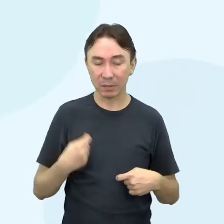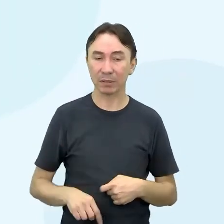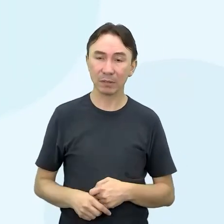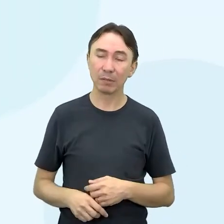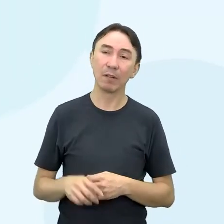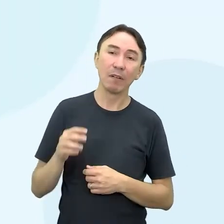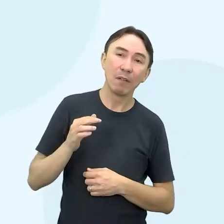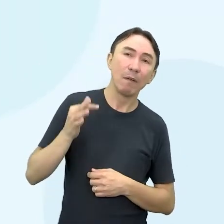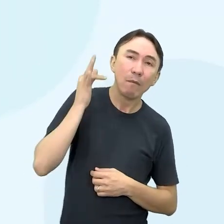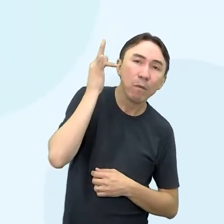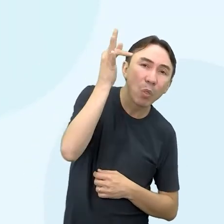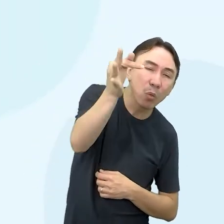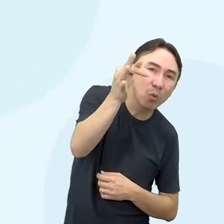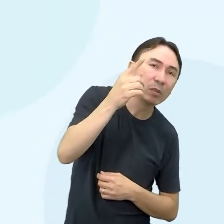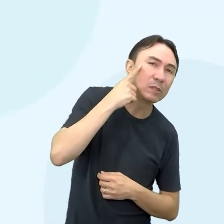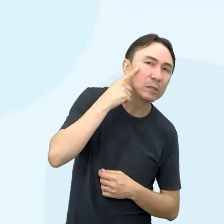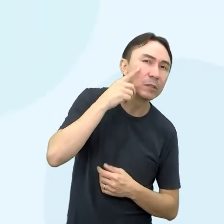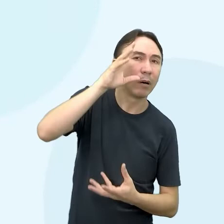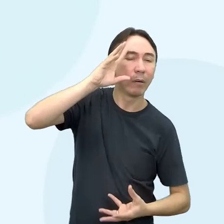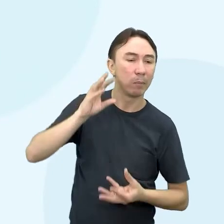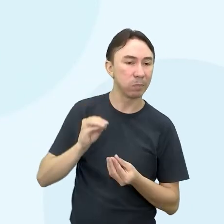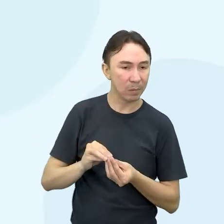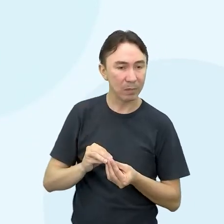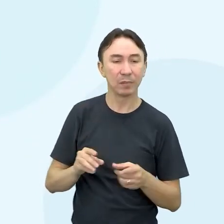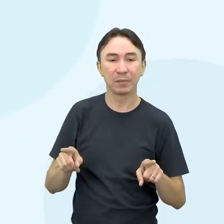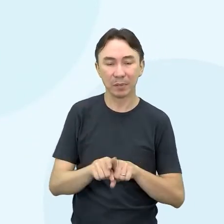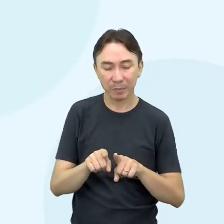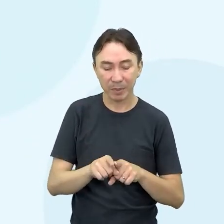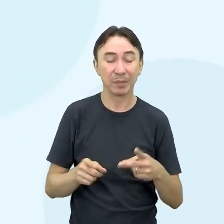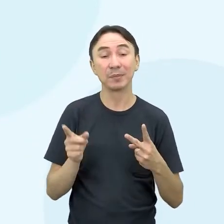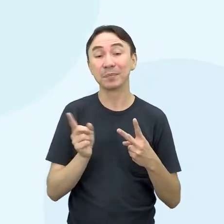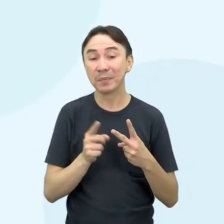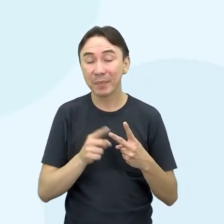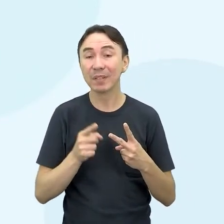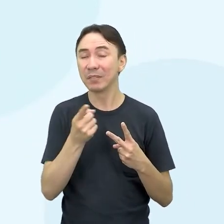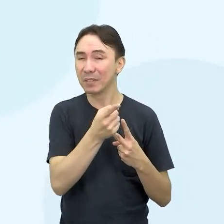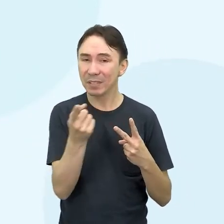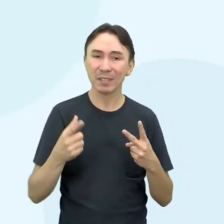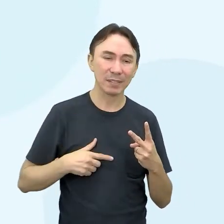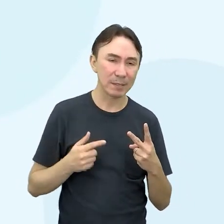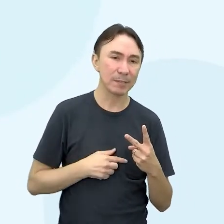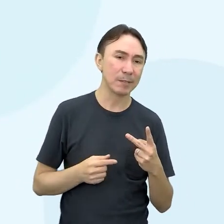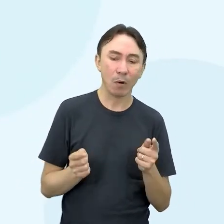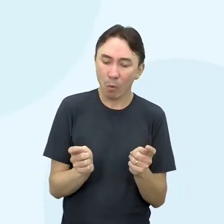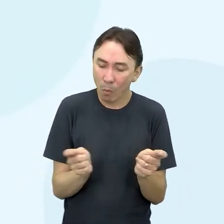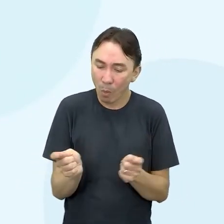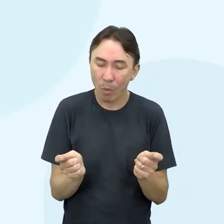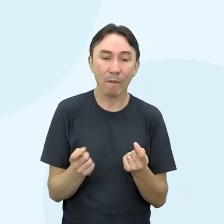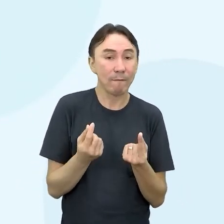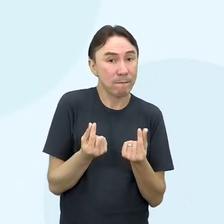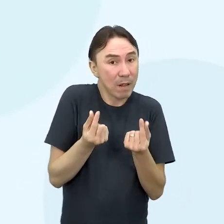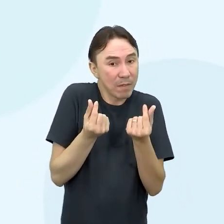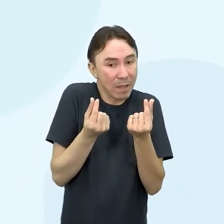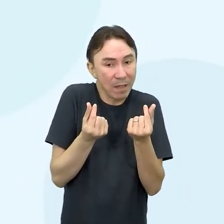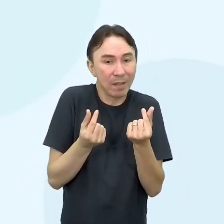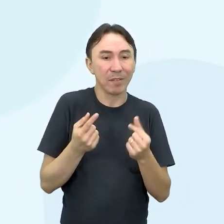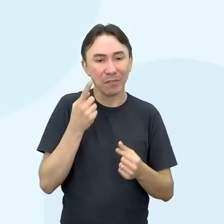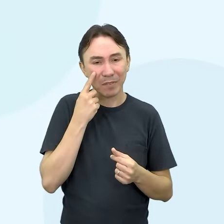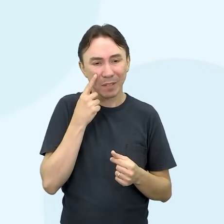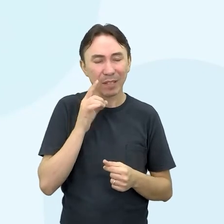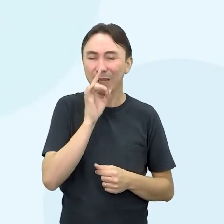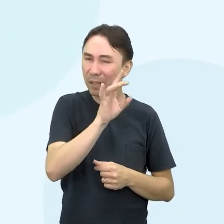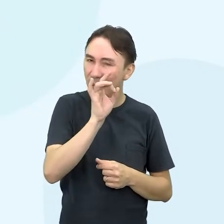ter controle financeiro, lembra de todas as definições, né? A explicação sobre o cada coisinha dessa